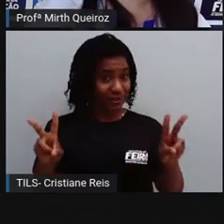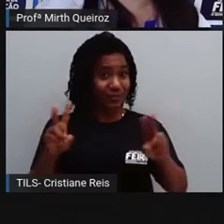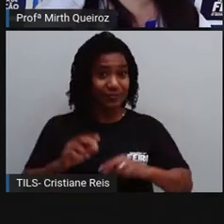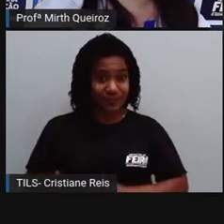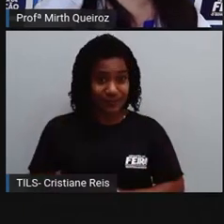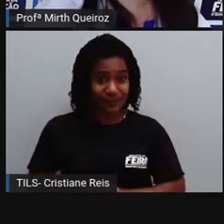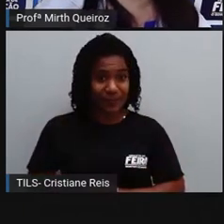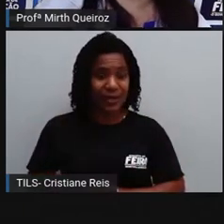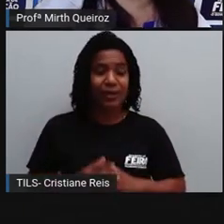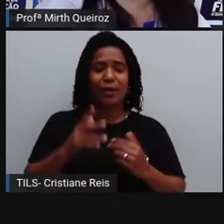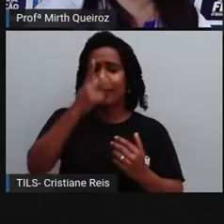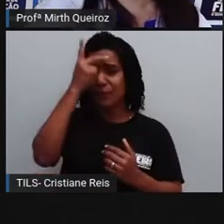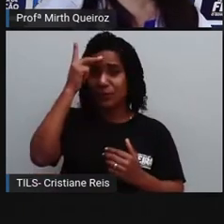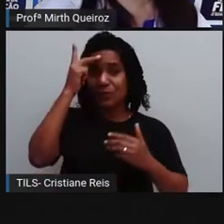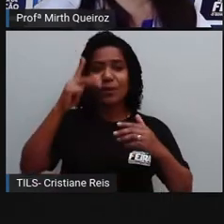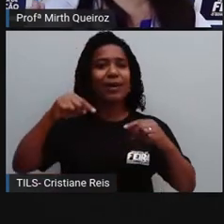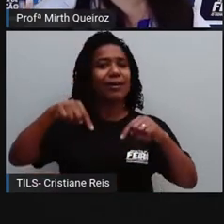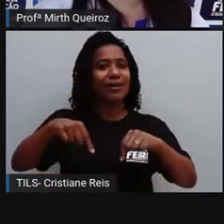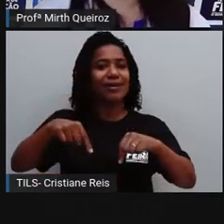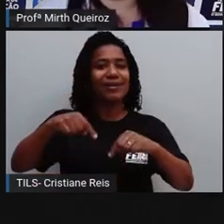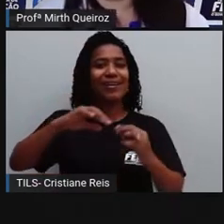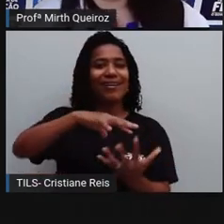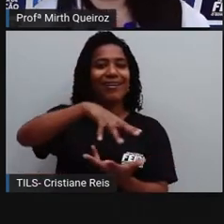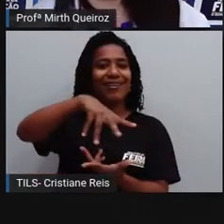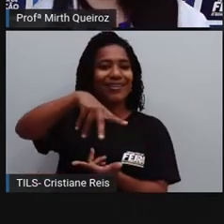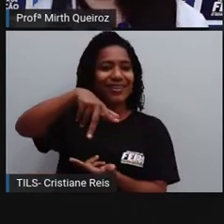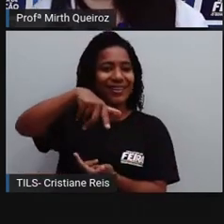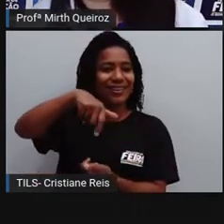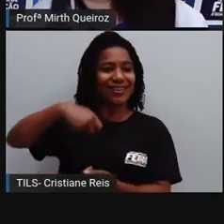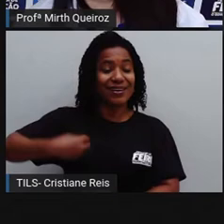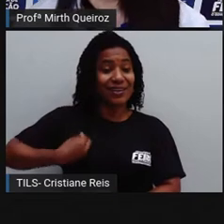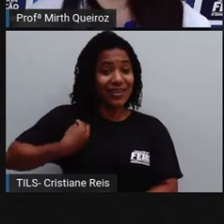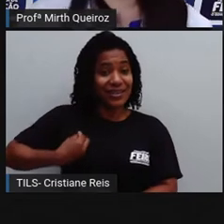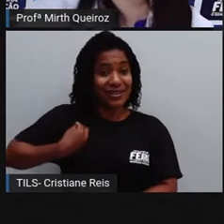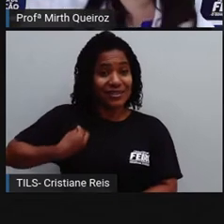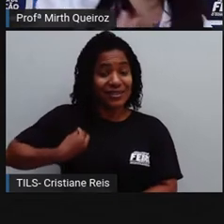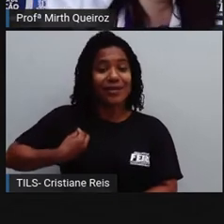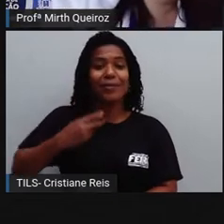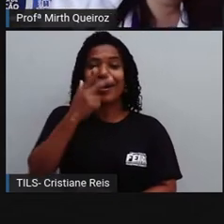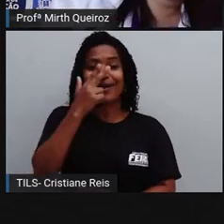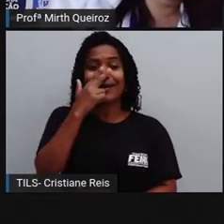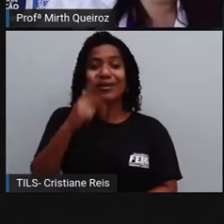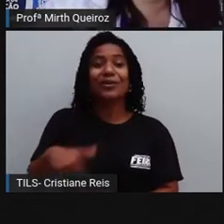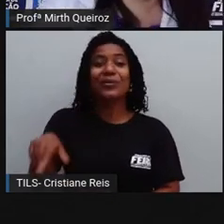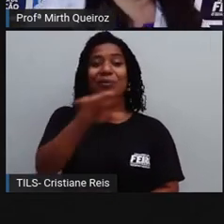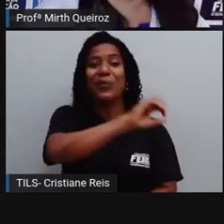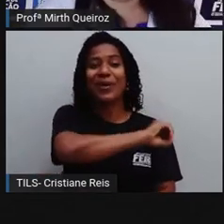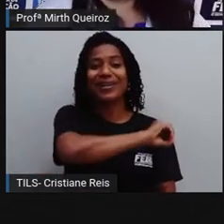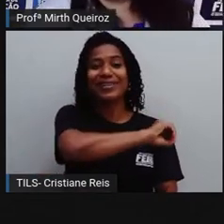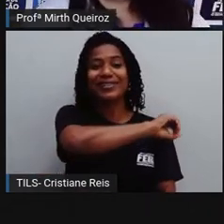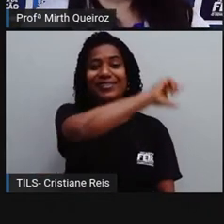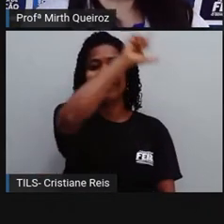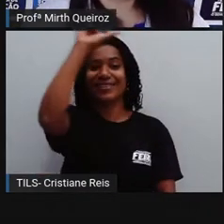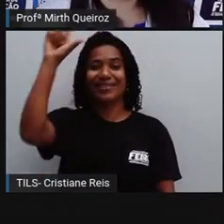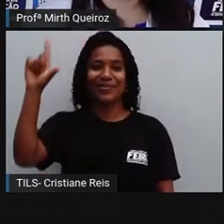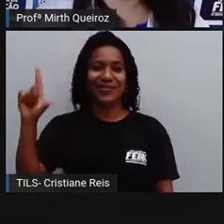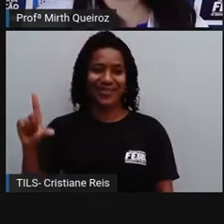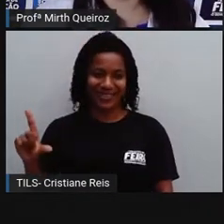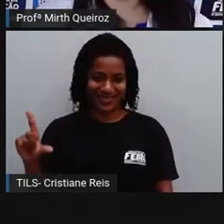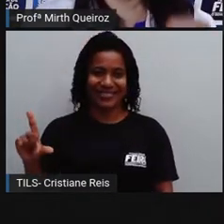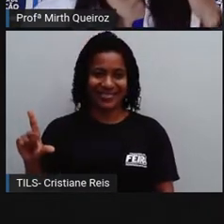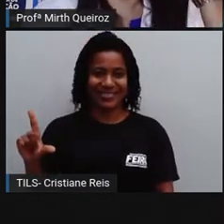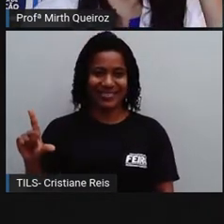situado na Terra, ela vai girar do oeste para o leste.